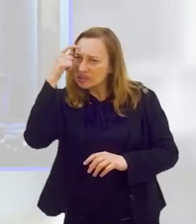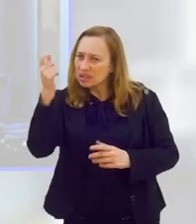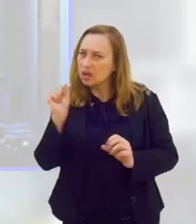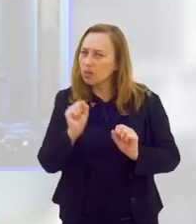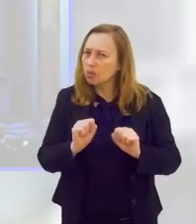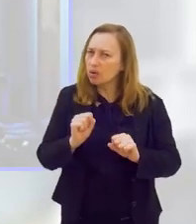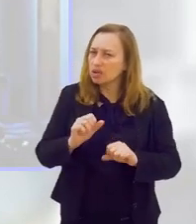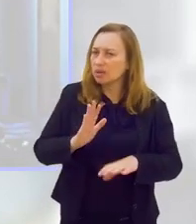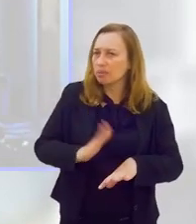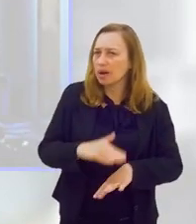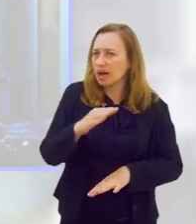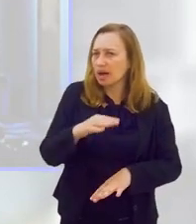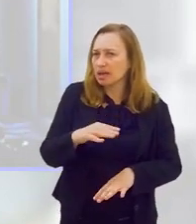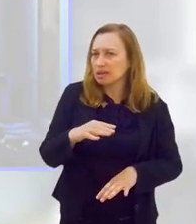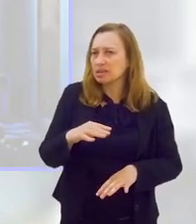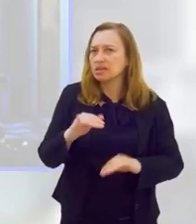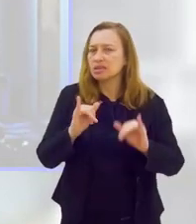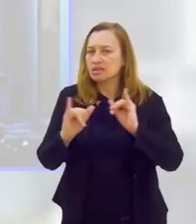existir mais campanhas de conscientização,